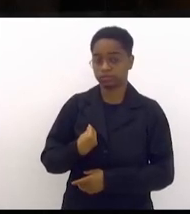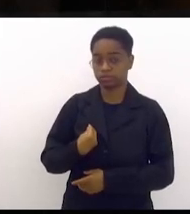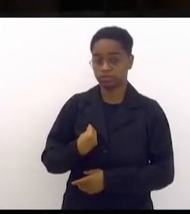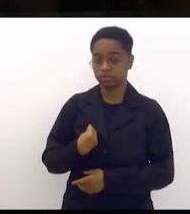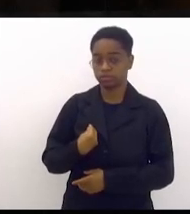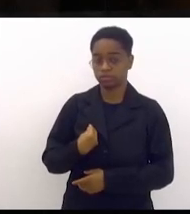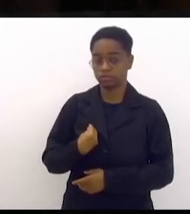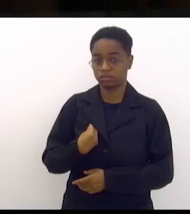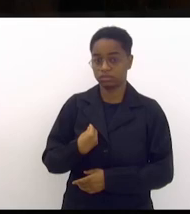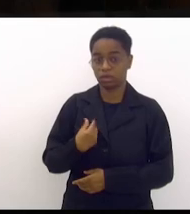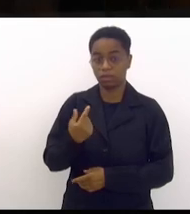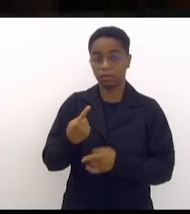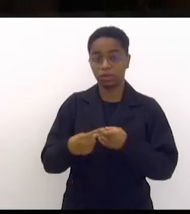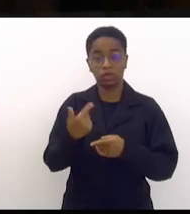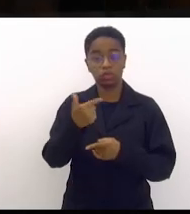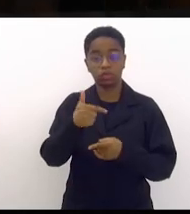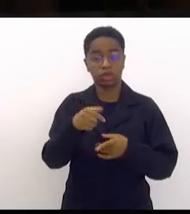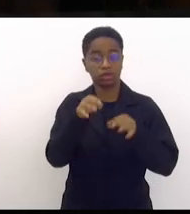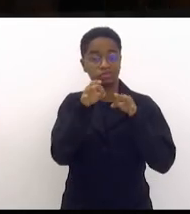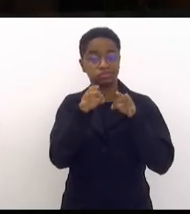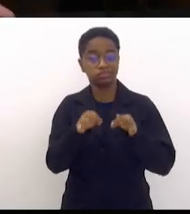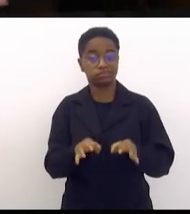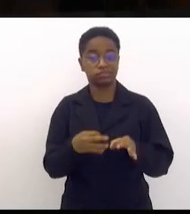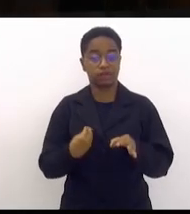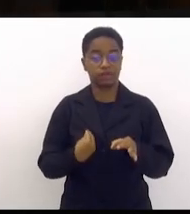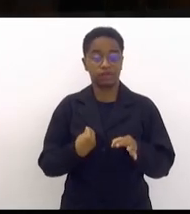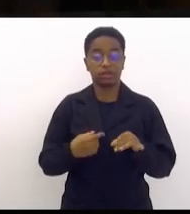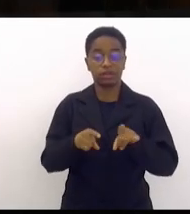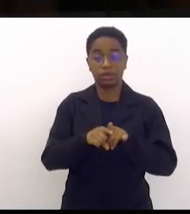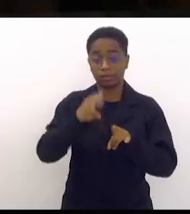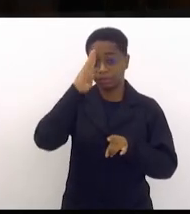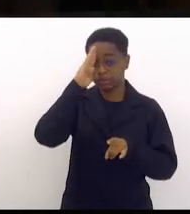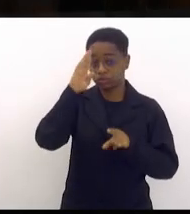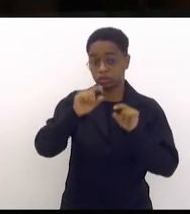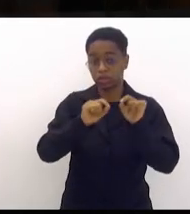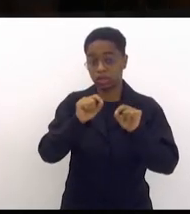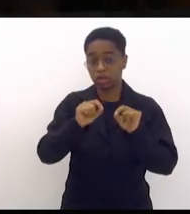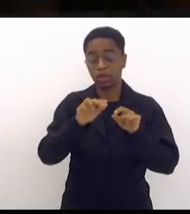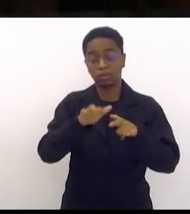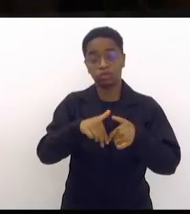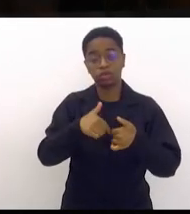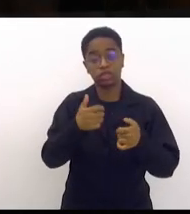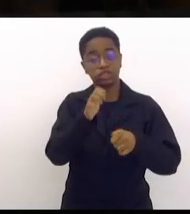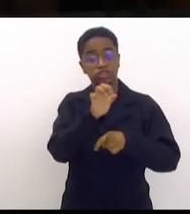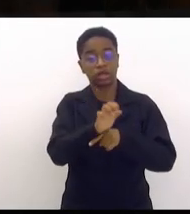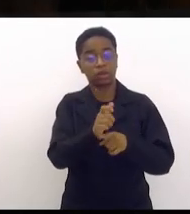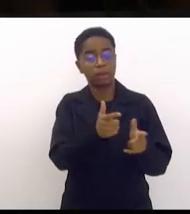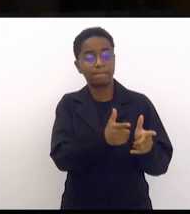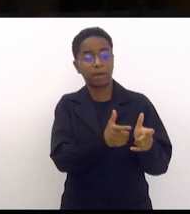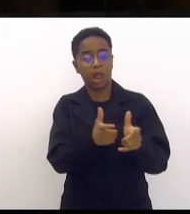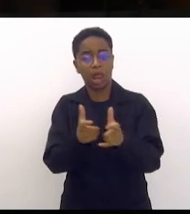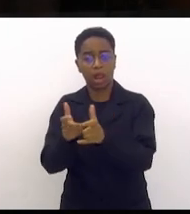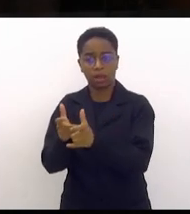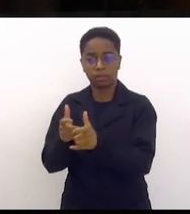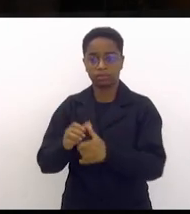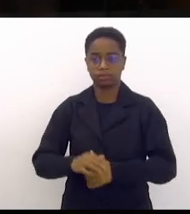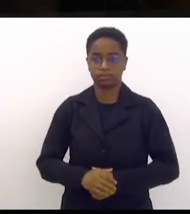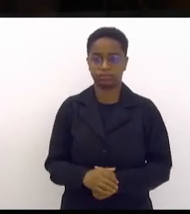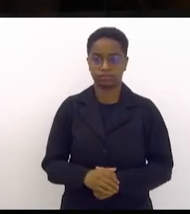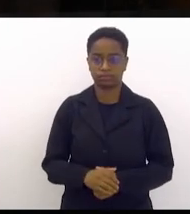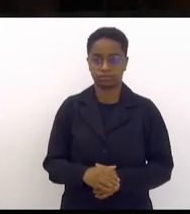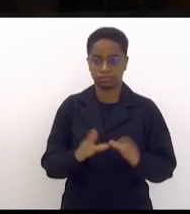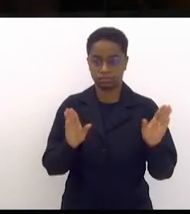indignidade apresentada em especial pelo braço armado do Estado. Para concluir,